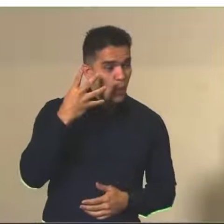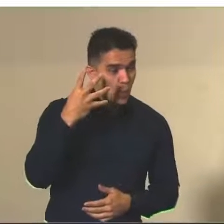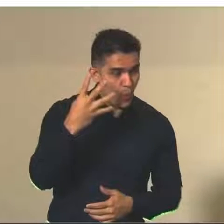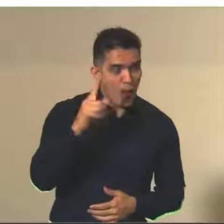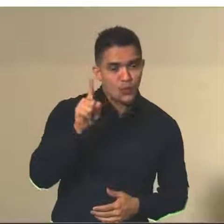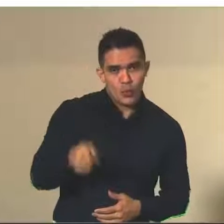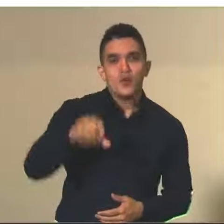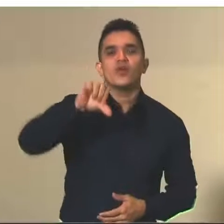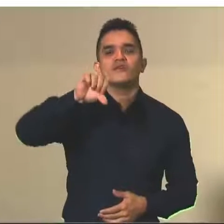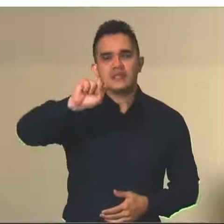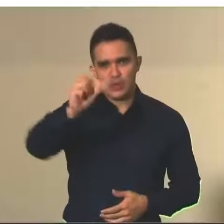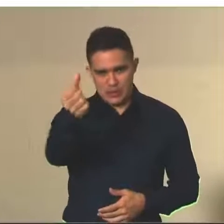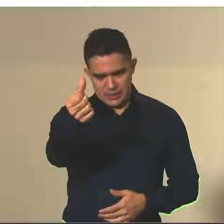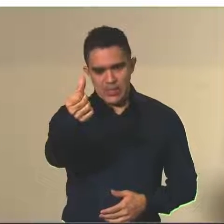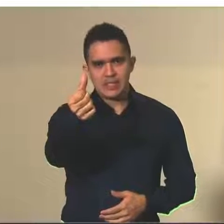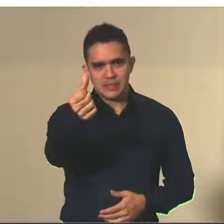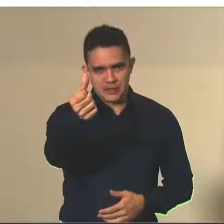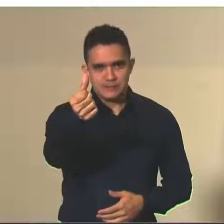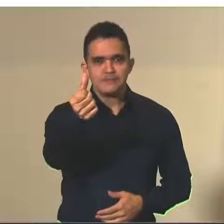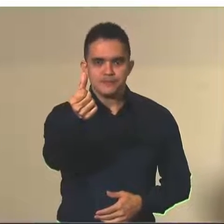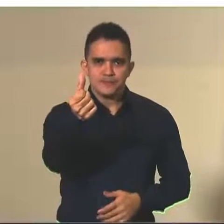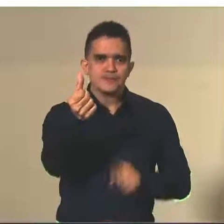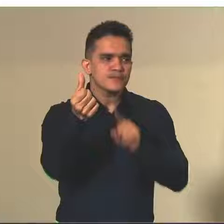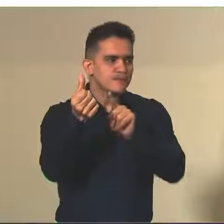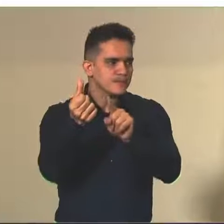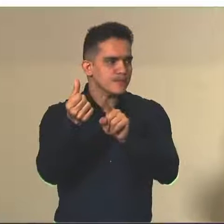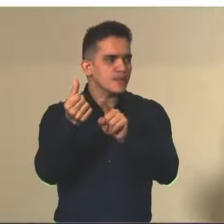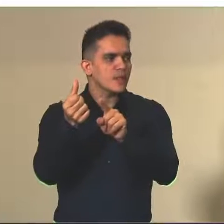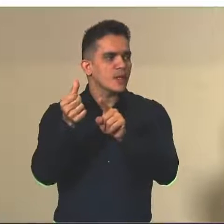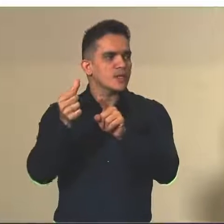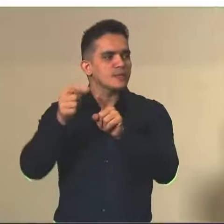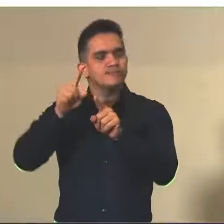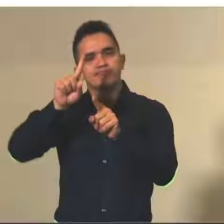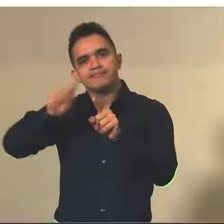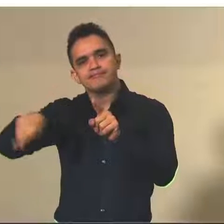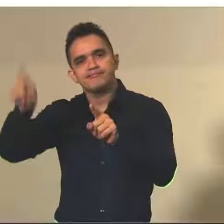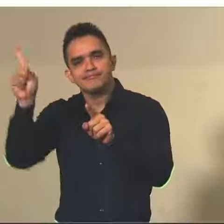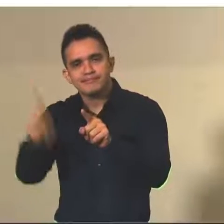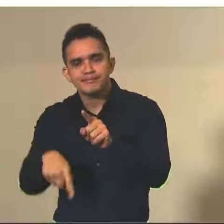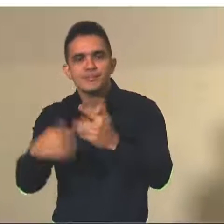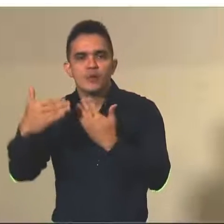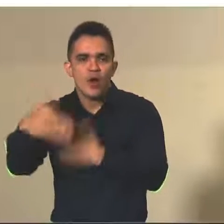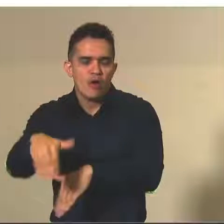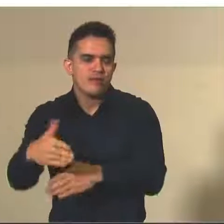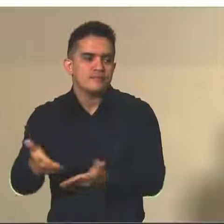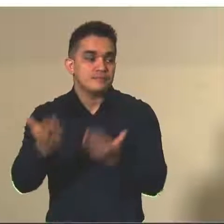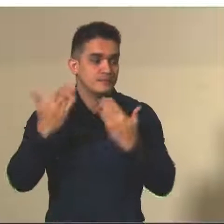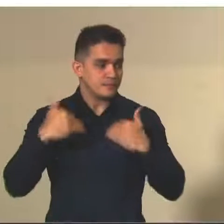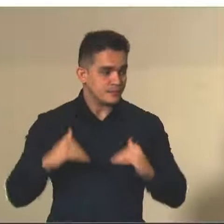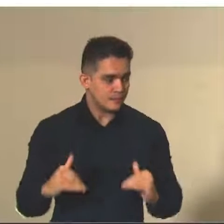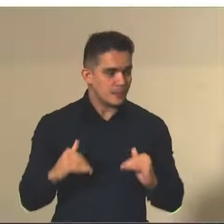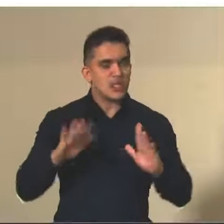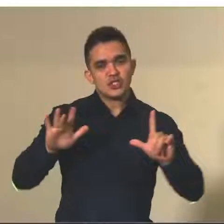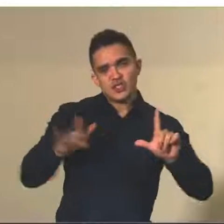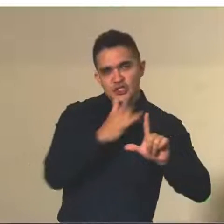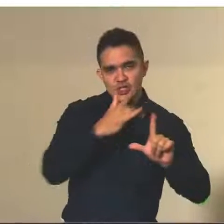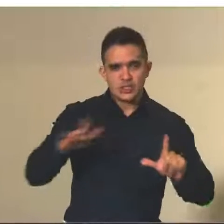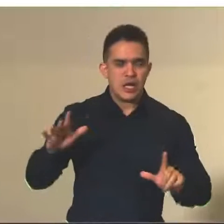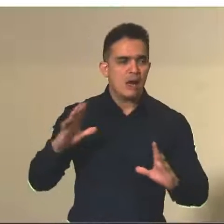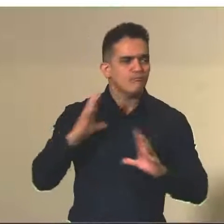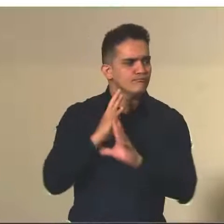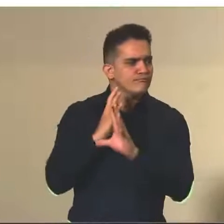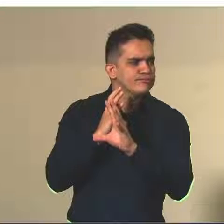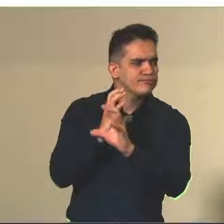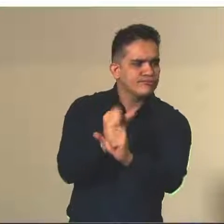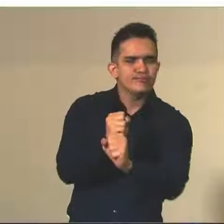participantes, no modelo digital 140. Então, 5.126 participantes foram eliminados